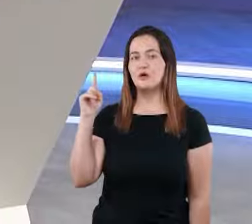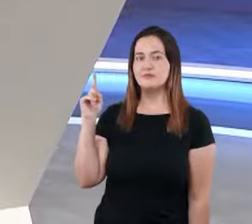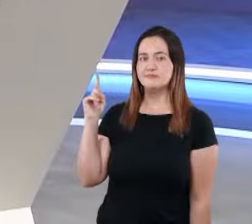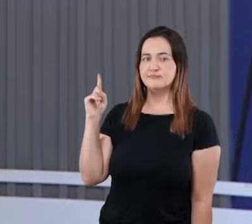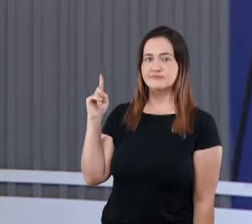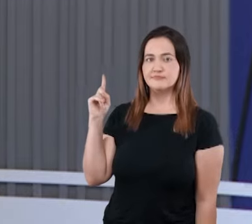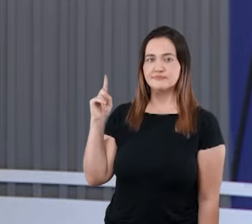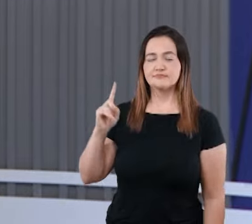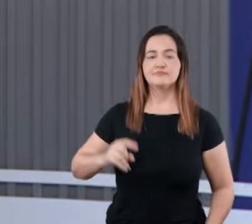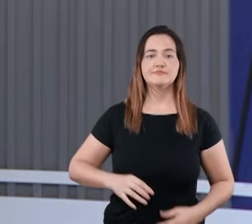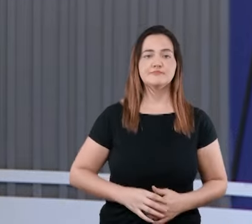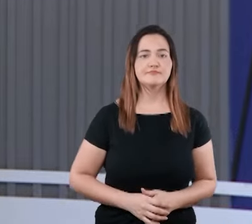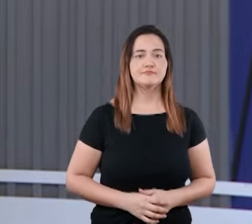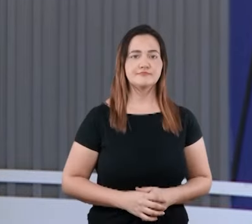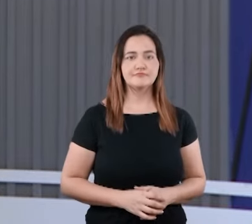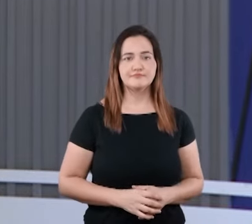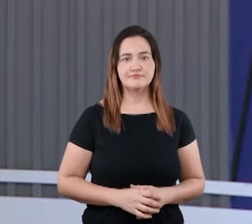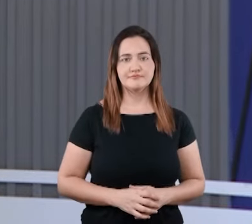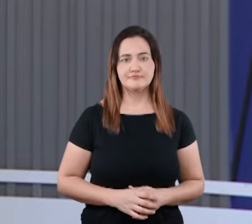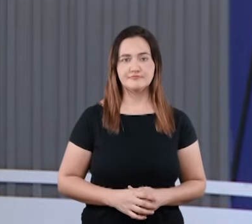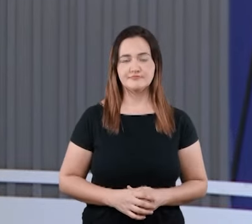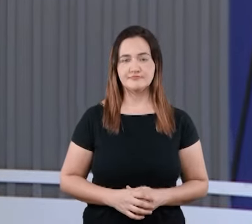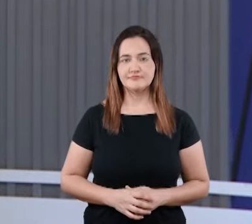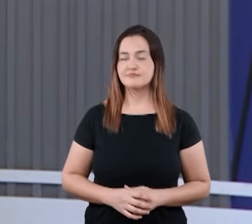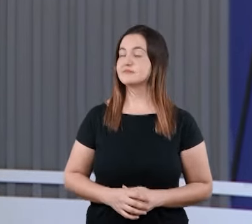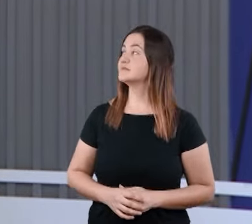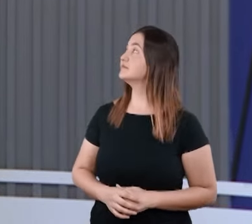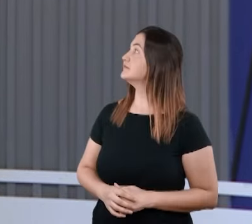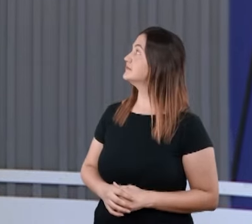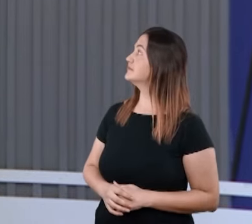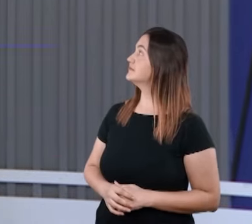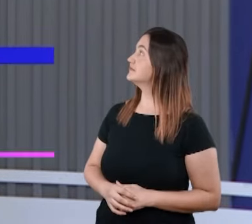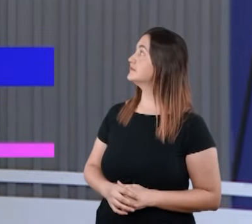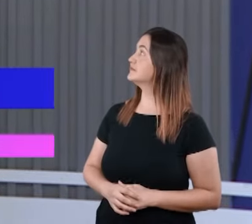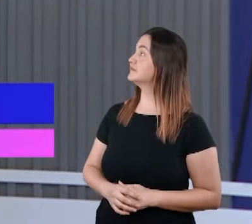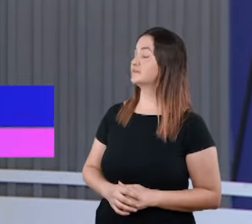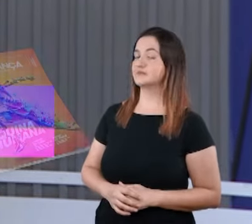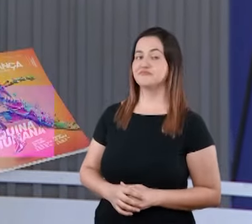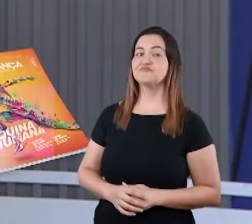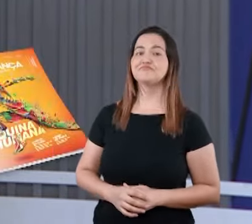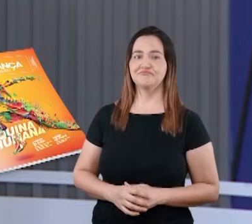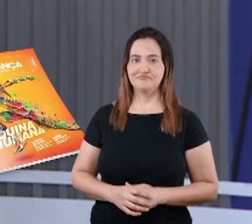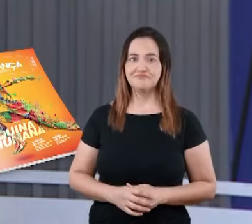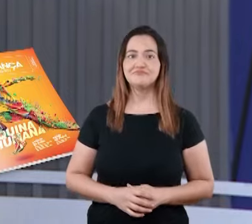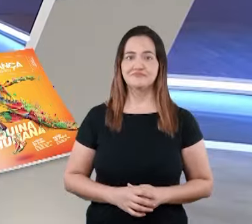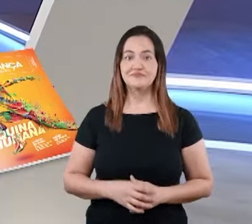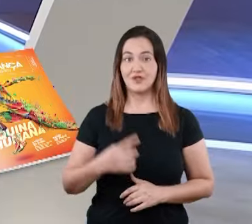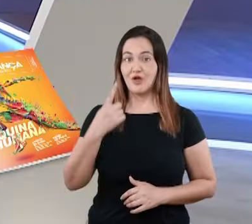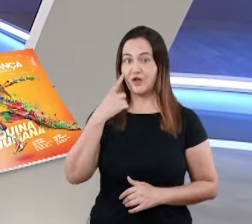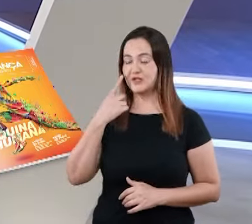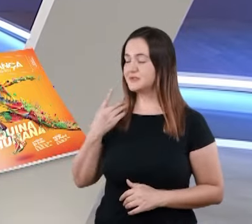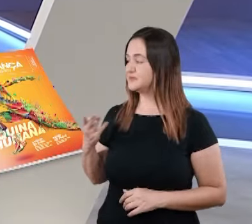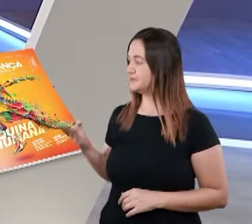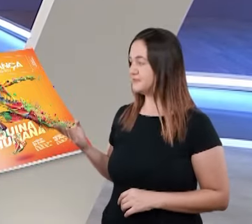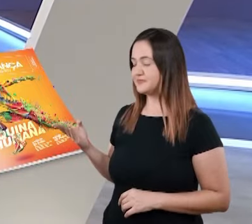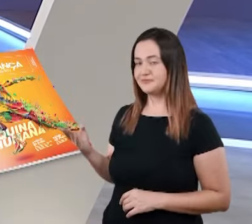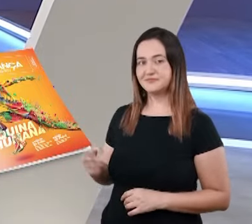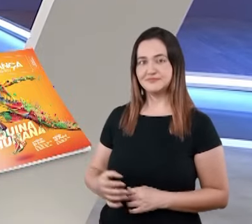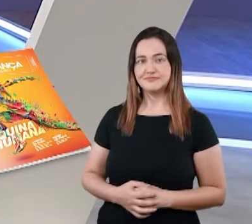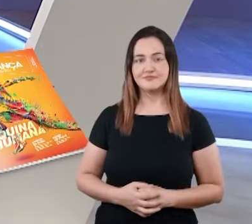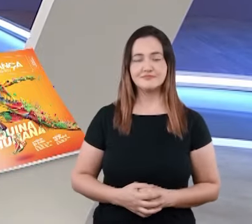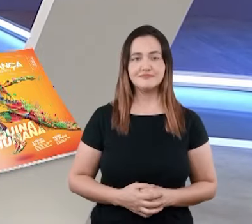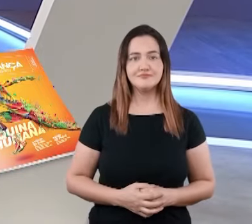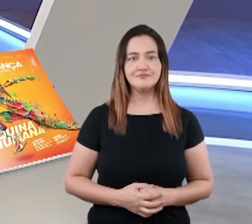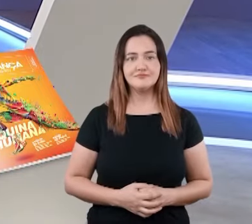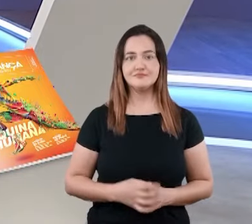Deixa eu entrar aqui. Agora sim. O nosso site está aqui, ó. É esse, novotempo.com barra Escola